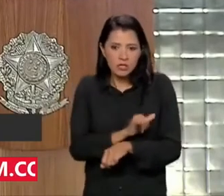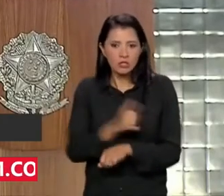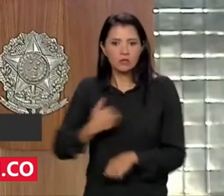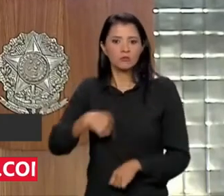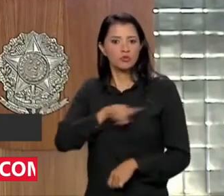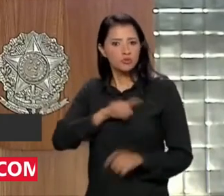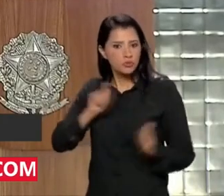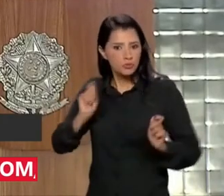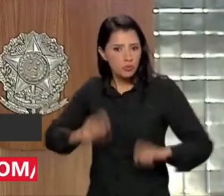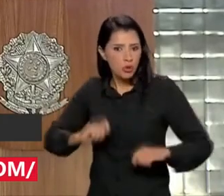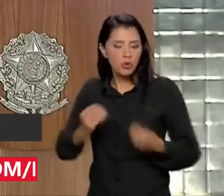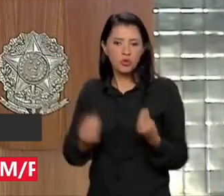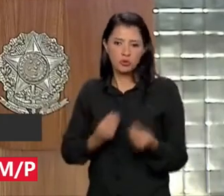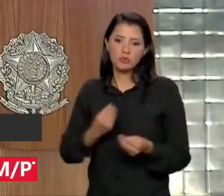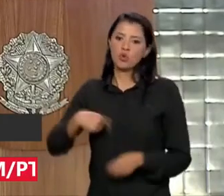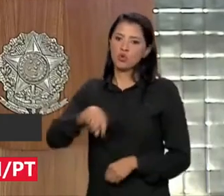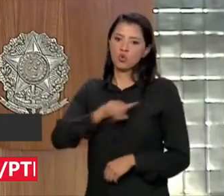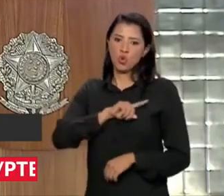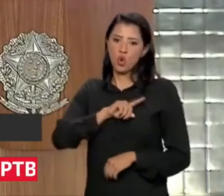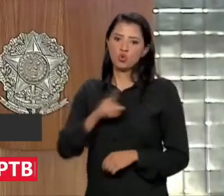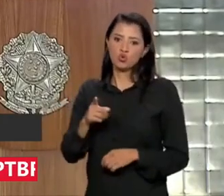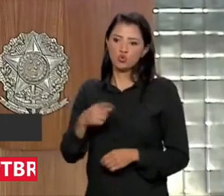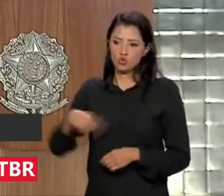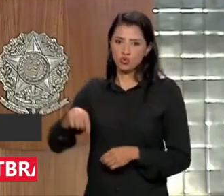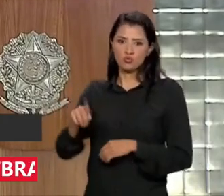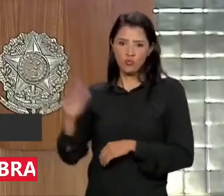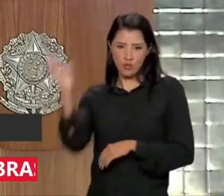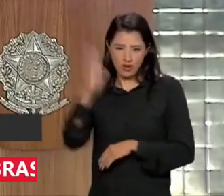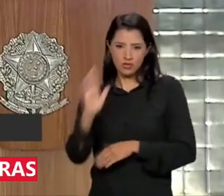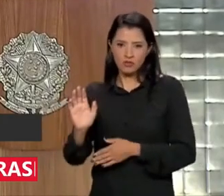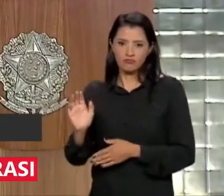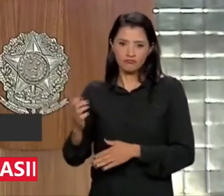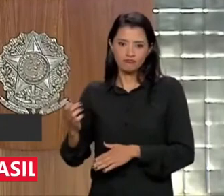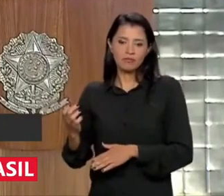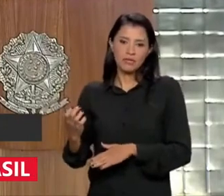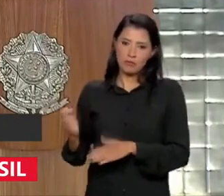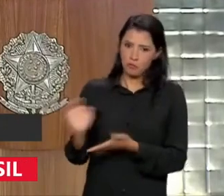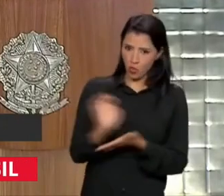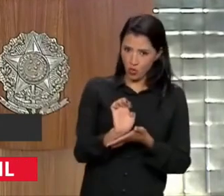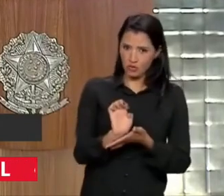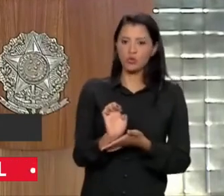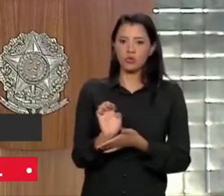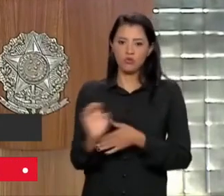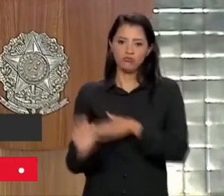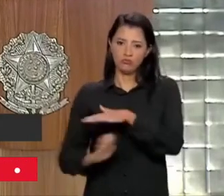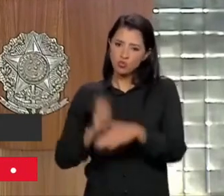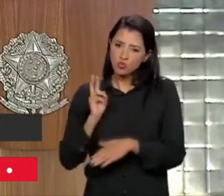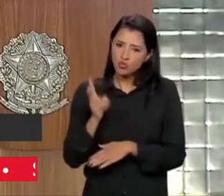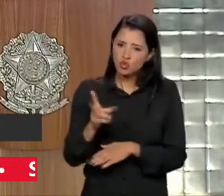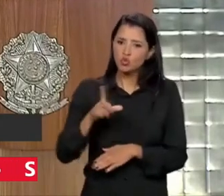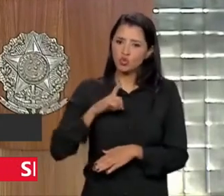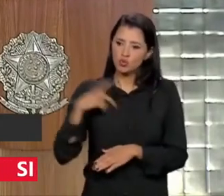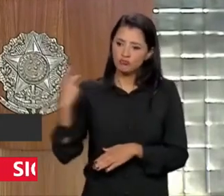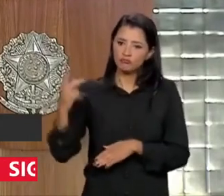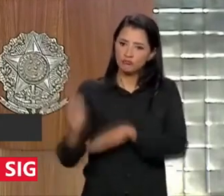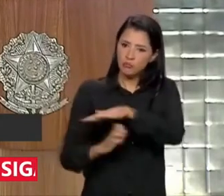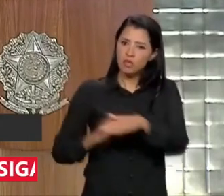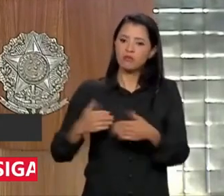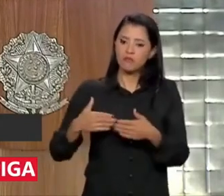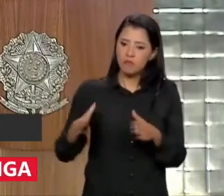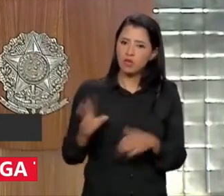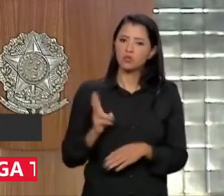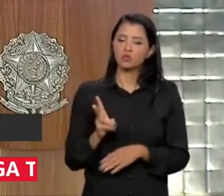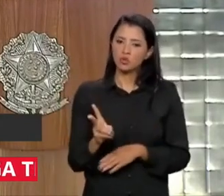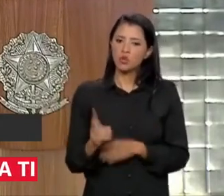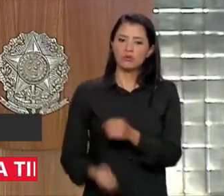possa fazer com que os nossos exportadores continuem com as suas empresas funcionando, sigam tendo